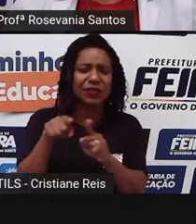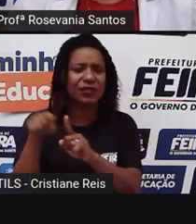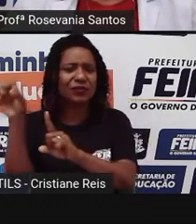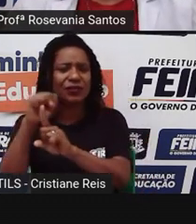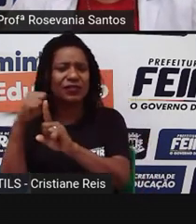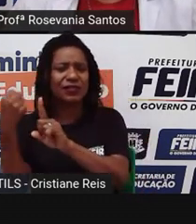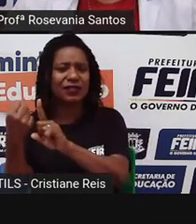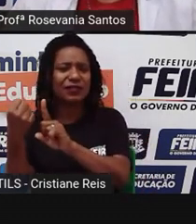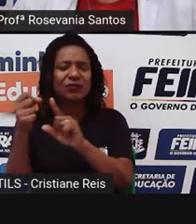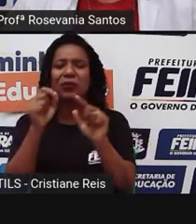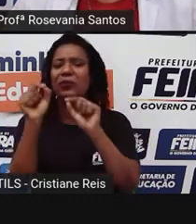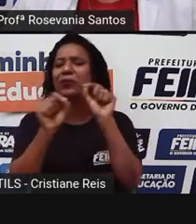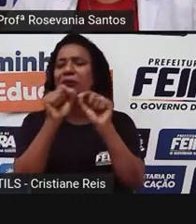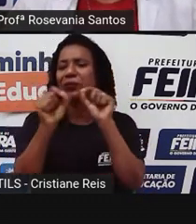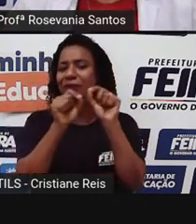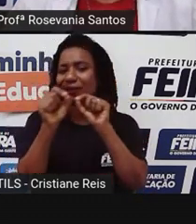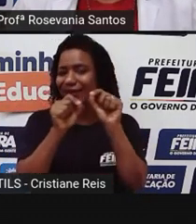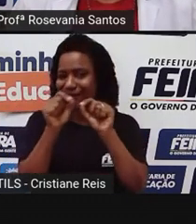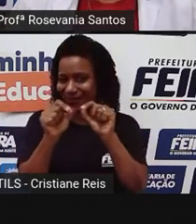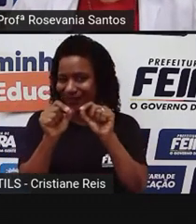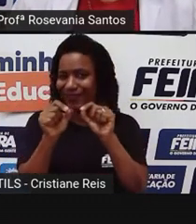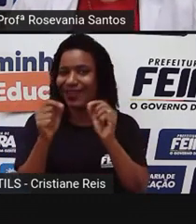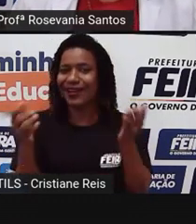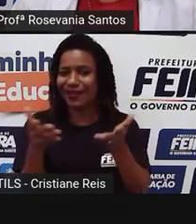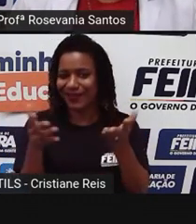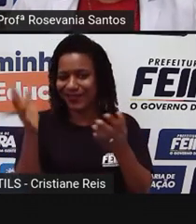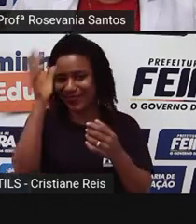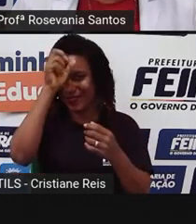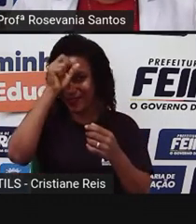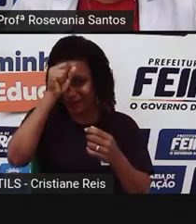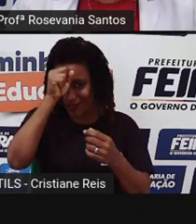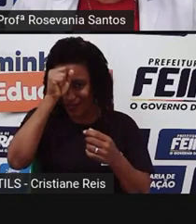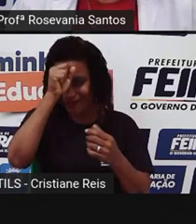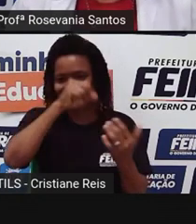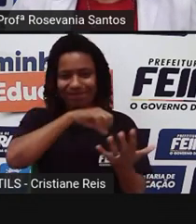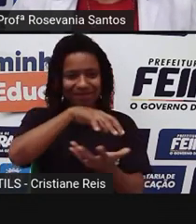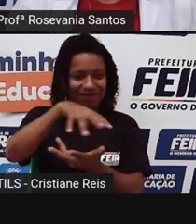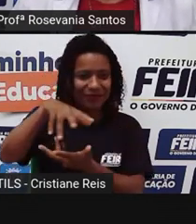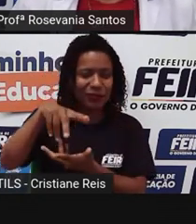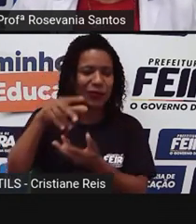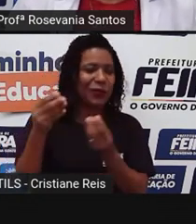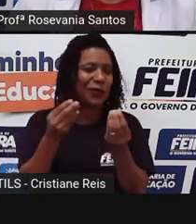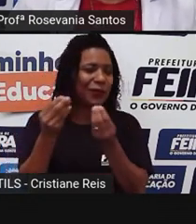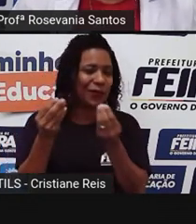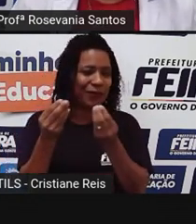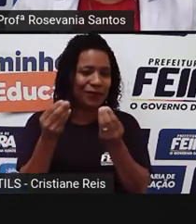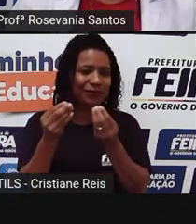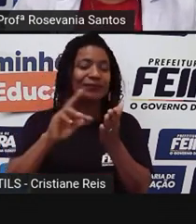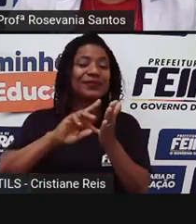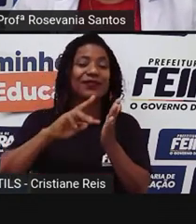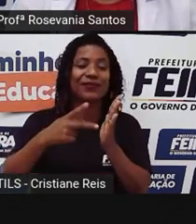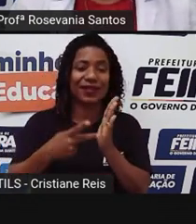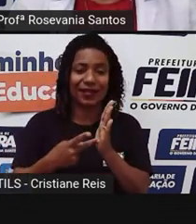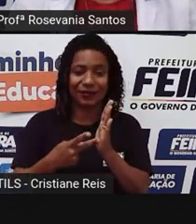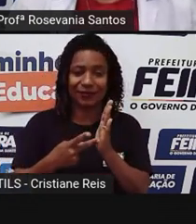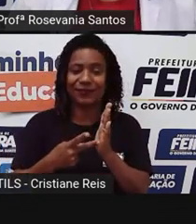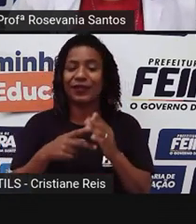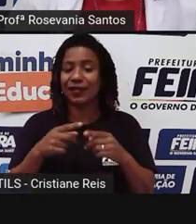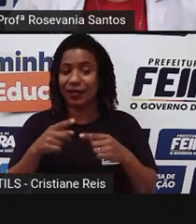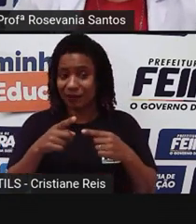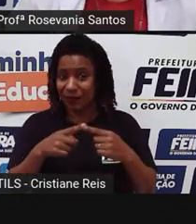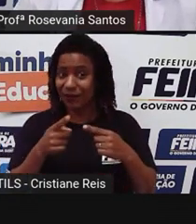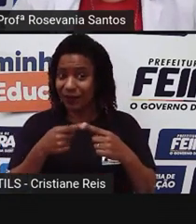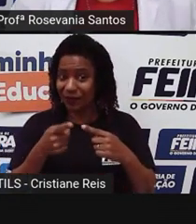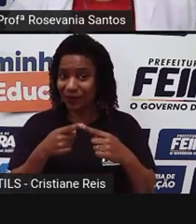tenha, né? Um conhecimento melhor sobre essas questões mundiais. Então, de cara, vamos começar falando, né? Sobre o capitalismo,